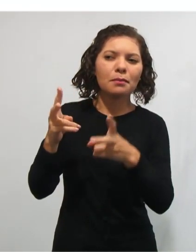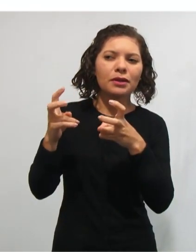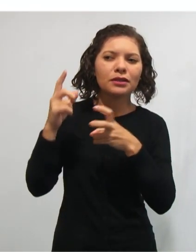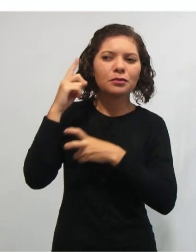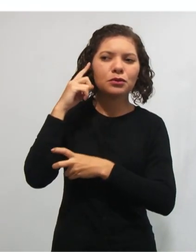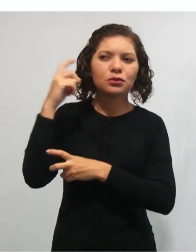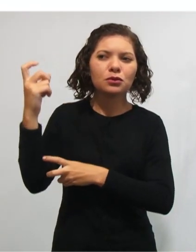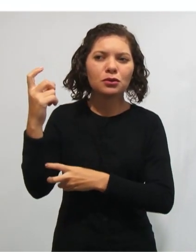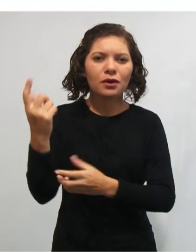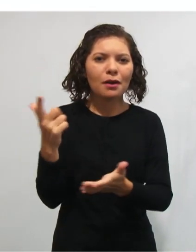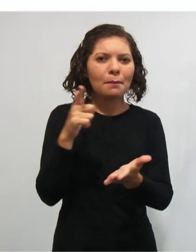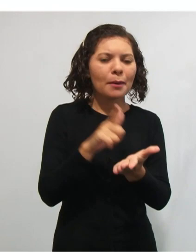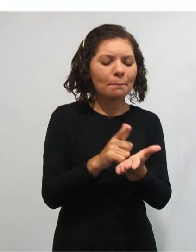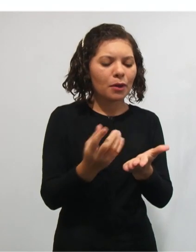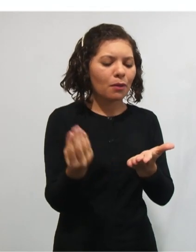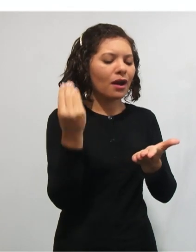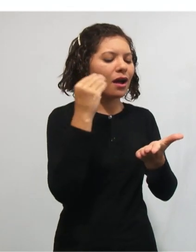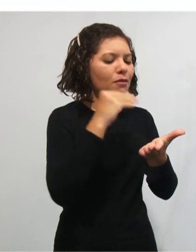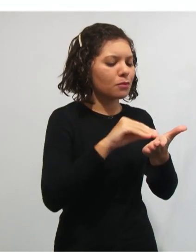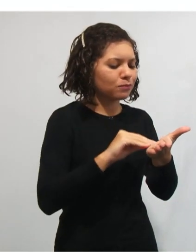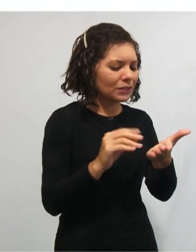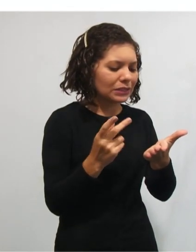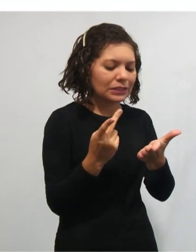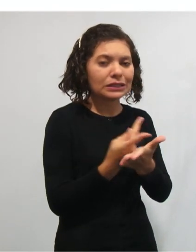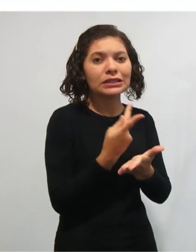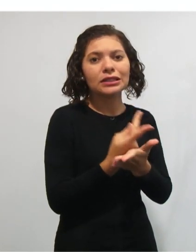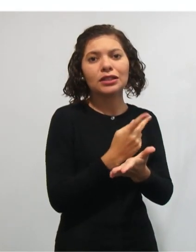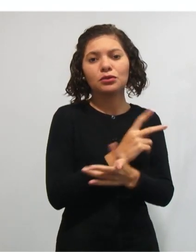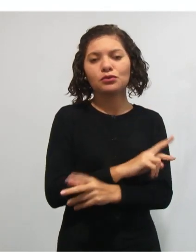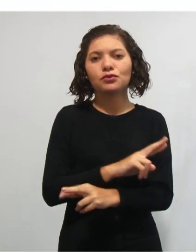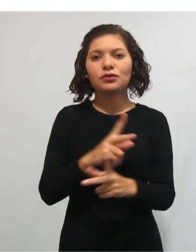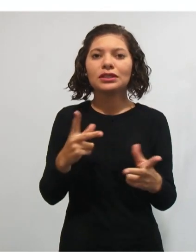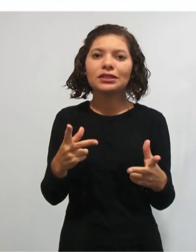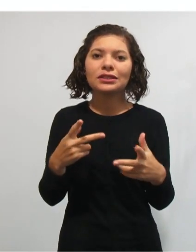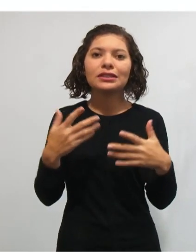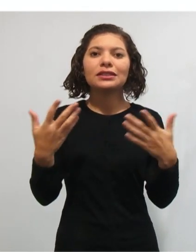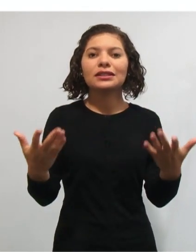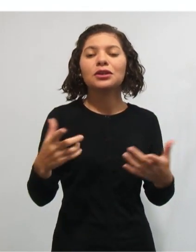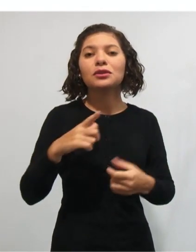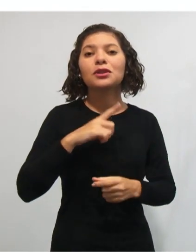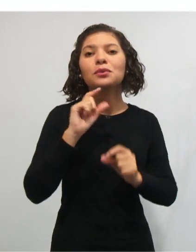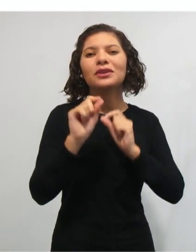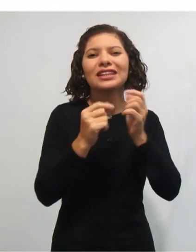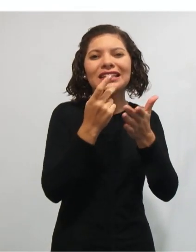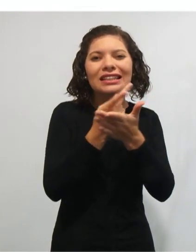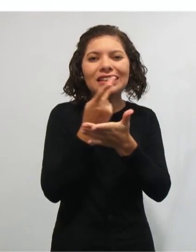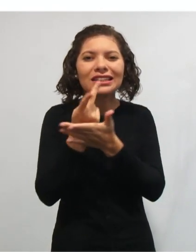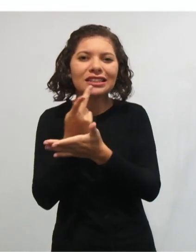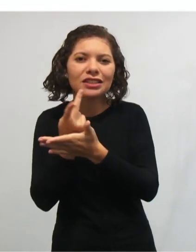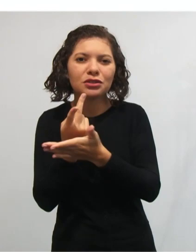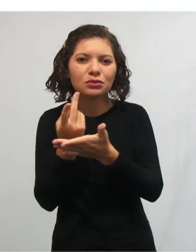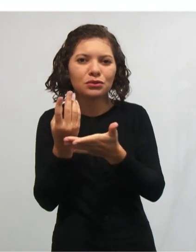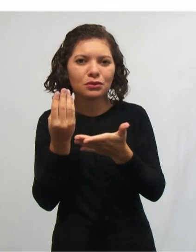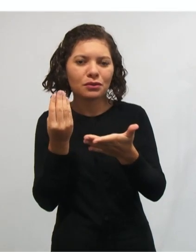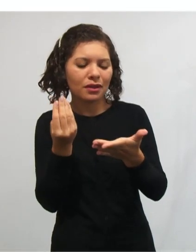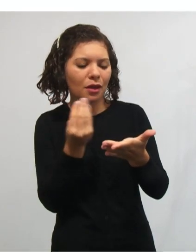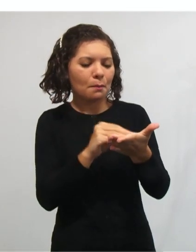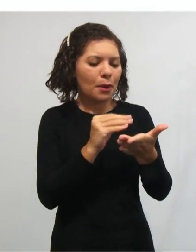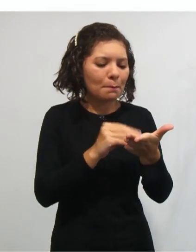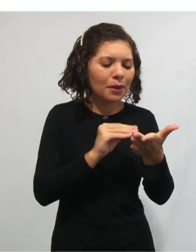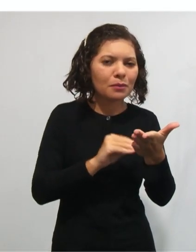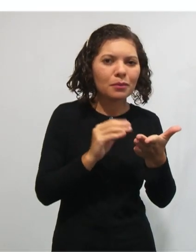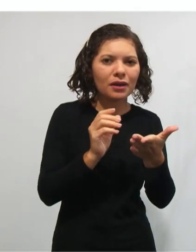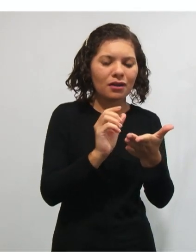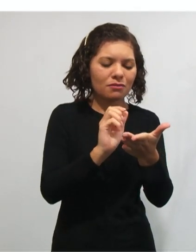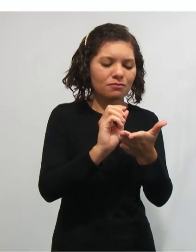ele acaba colocando de uma maneira diferente. E aí eu percebo, então, o quê? Falhas nessa ordenação das ideias e das palavras,